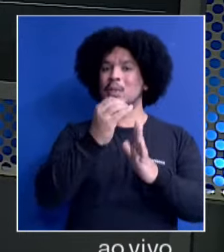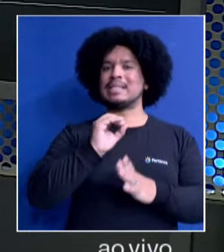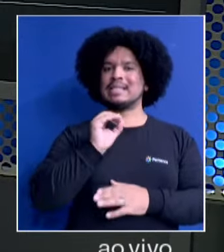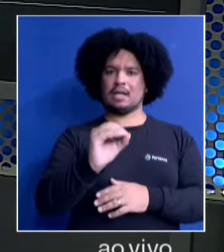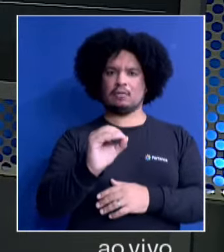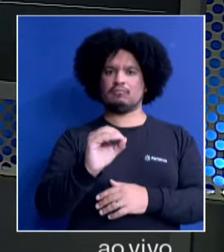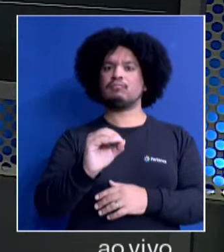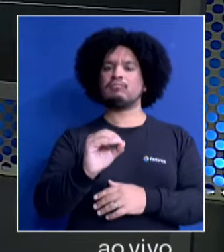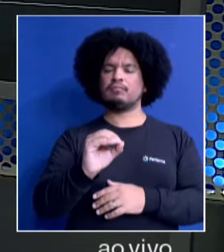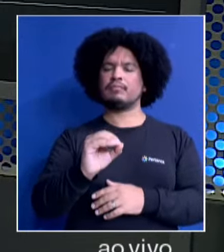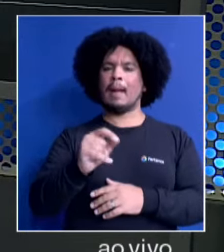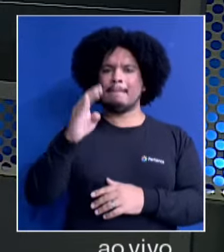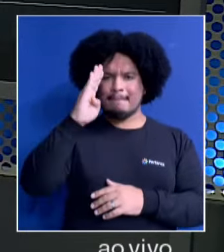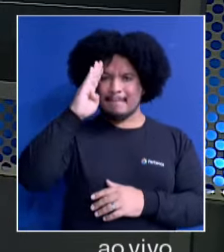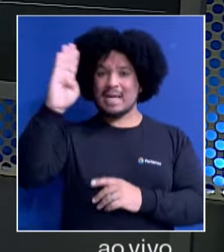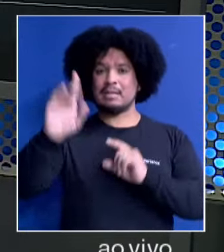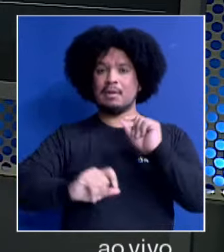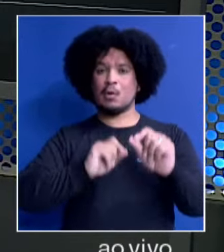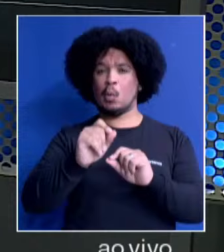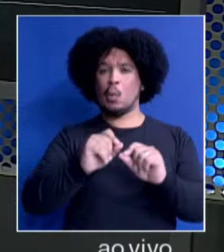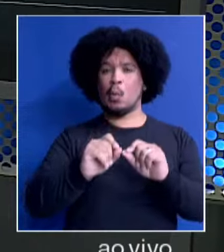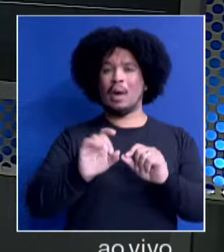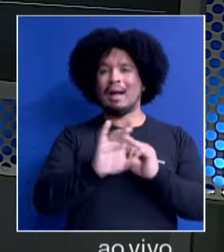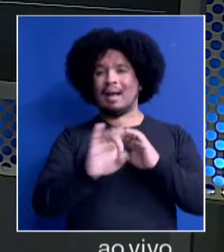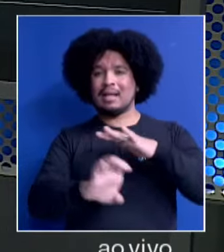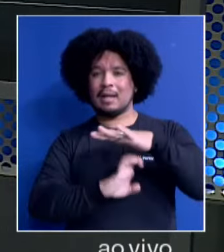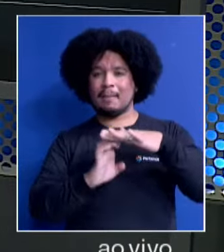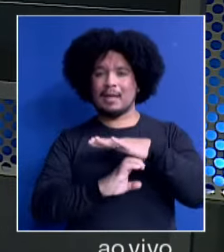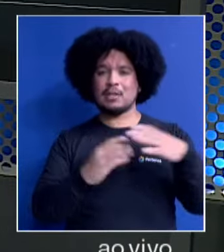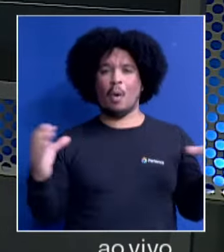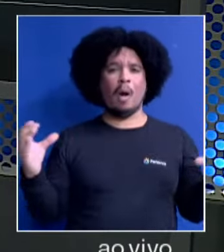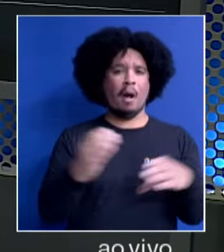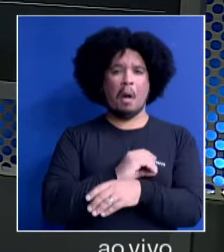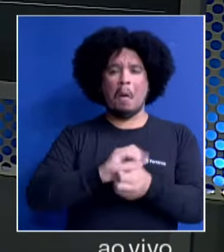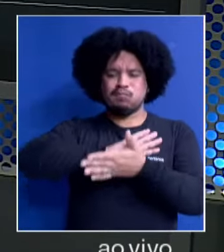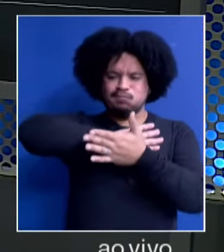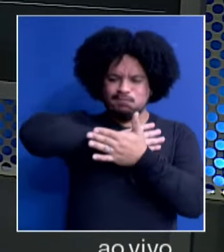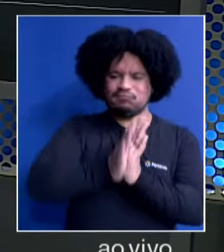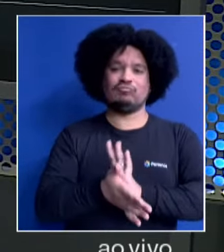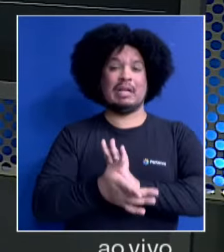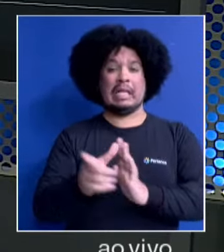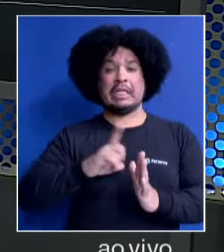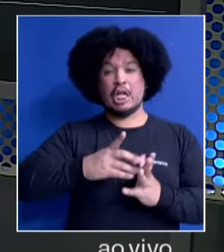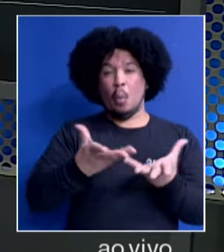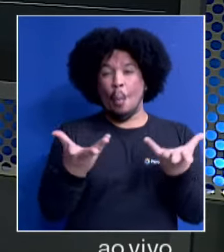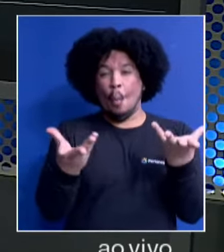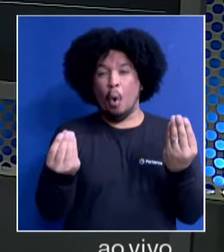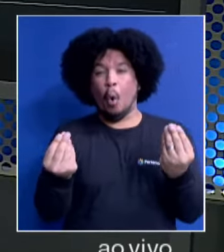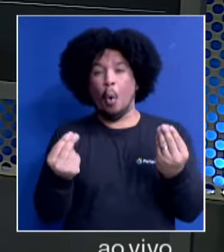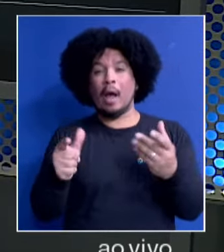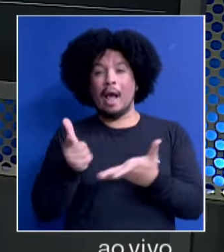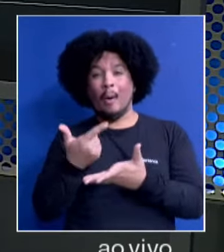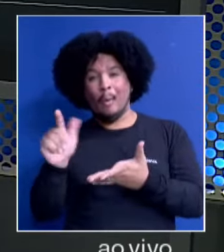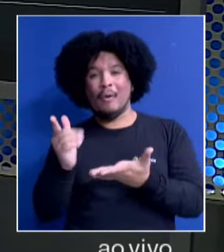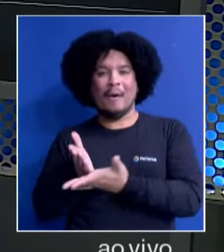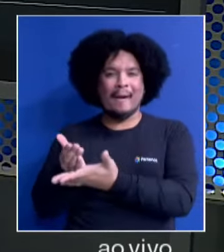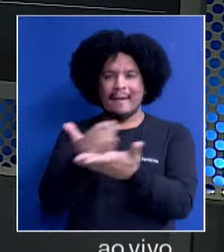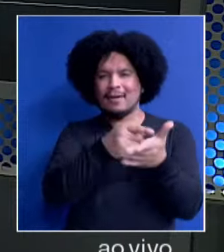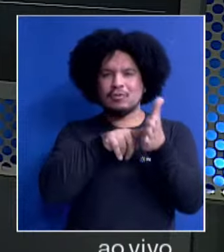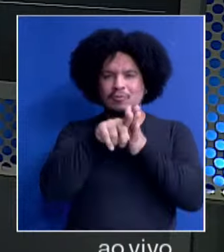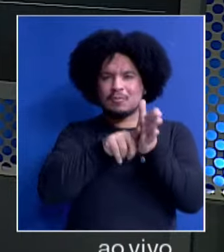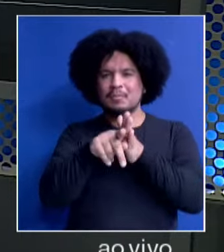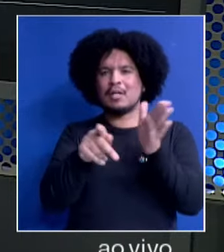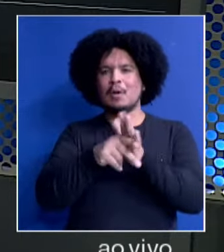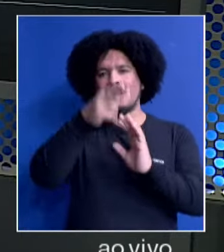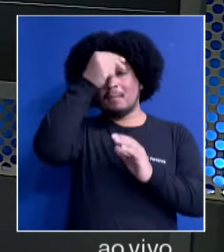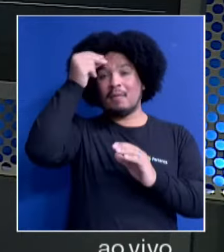Juros zero, principalmente para aquelas empresas que foram completamente devastadas. E tem muitas. O outro levantamento feito pela Prefeitura